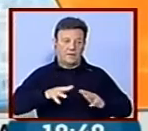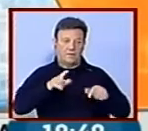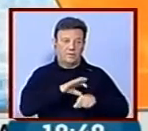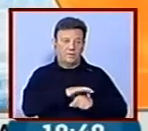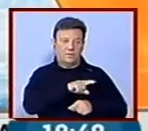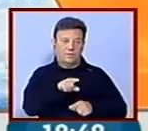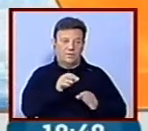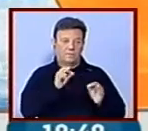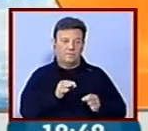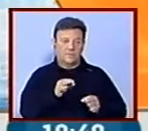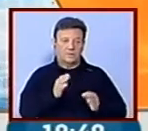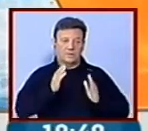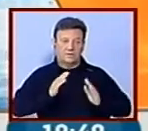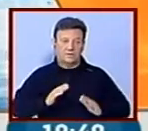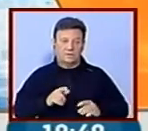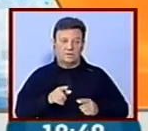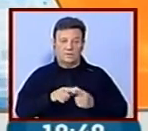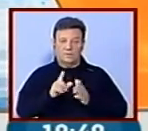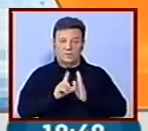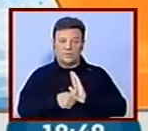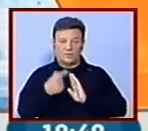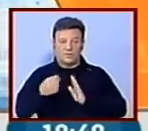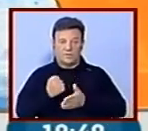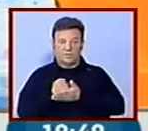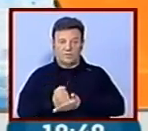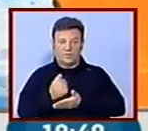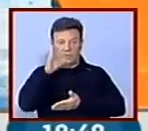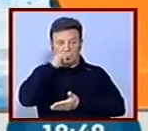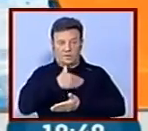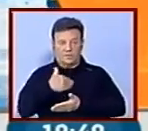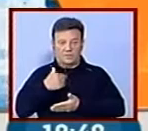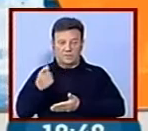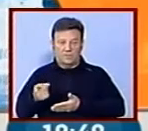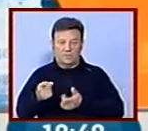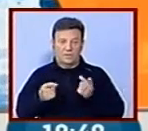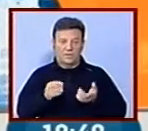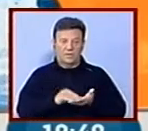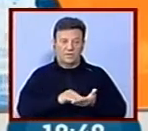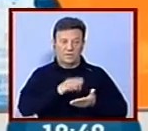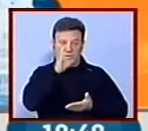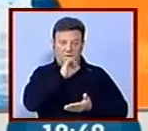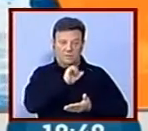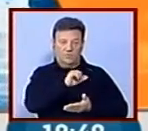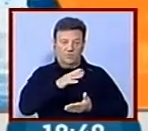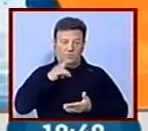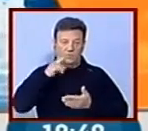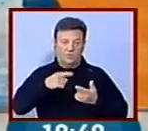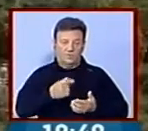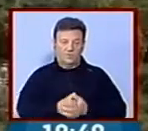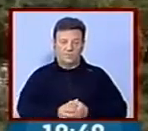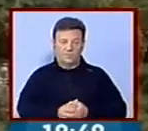doentes que precisam de descanso. O projeto tem o apoio do Ministério da Saúde e da Secretaria de Estado do Turismo.